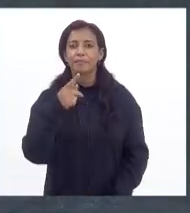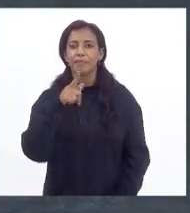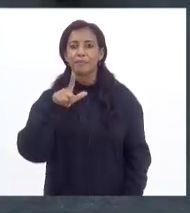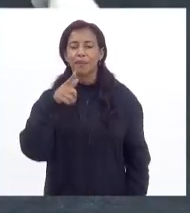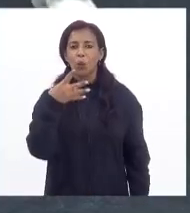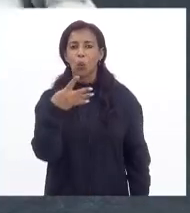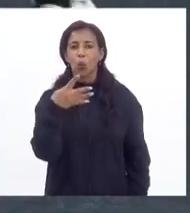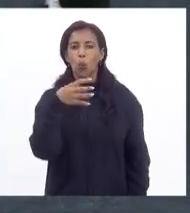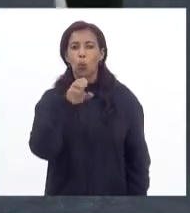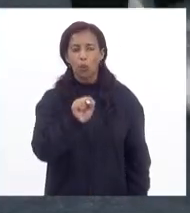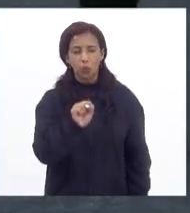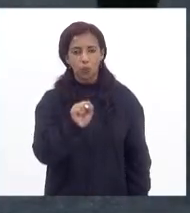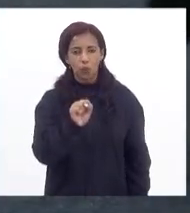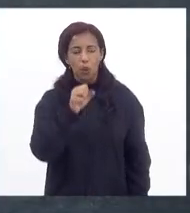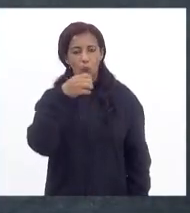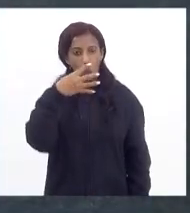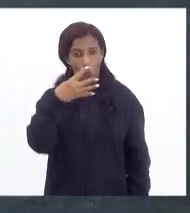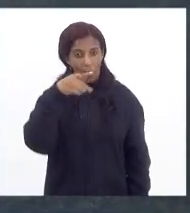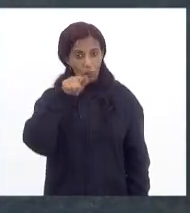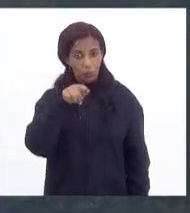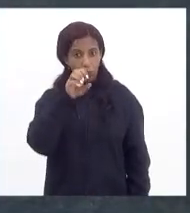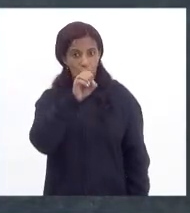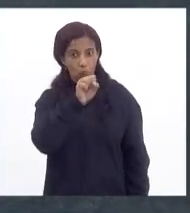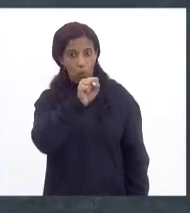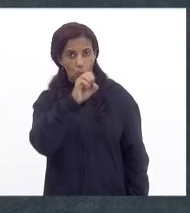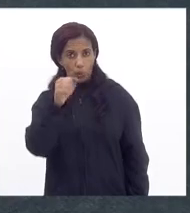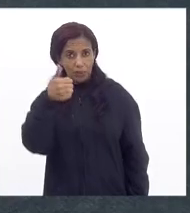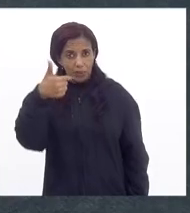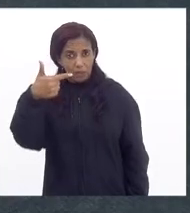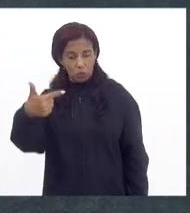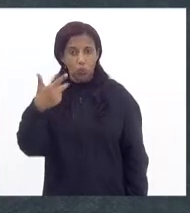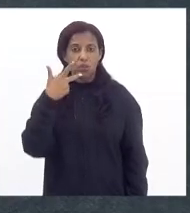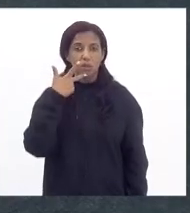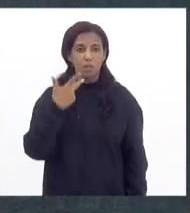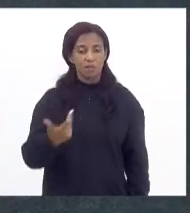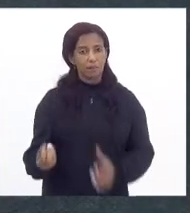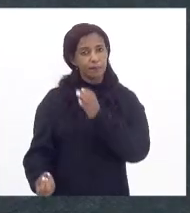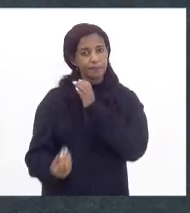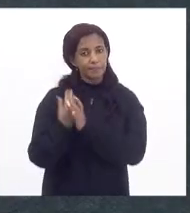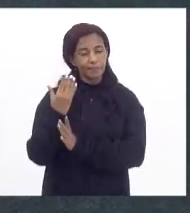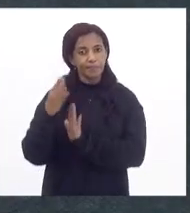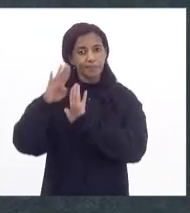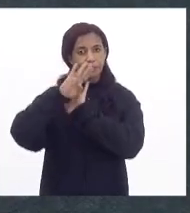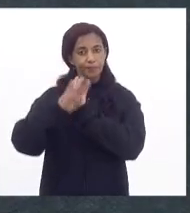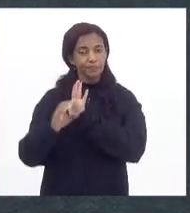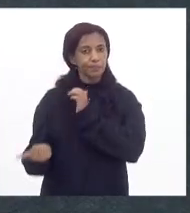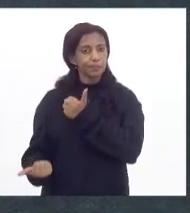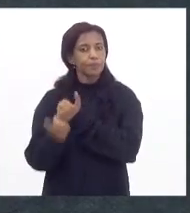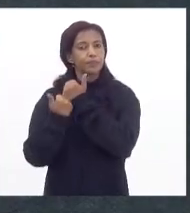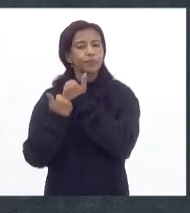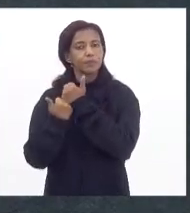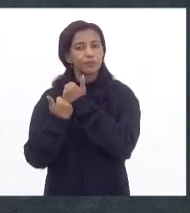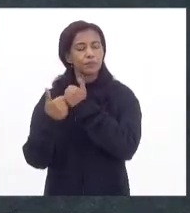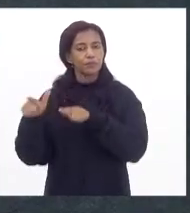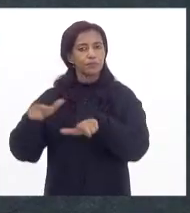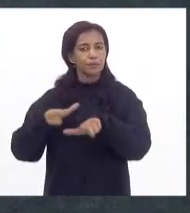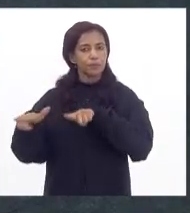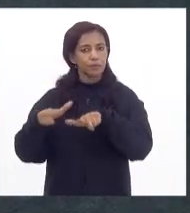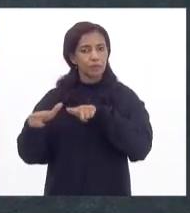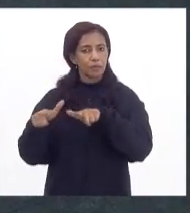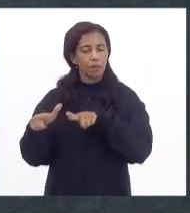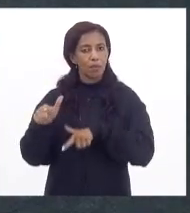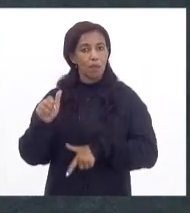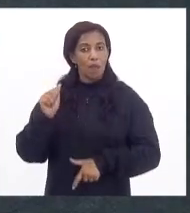4812, de 21, que dispõe sobre a criação do programa de apoio ao trabalhador